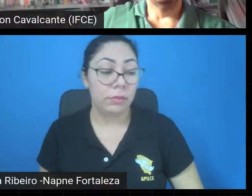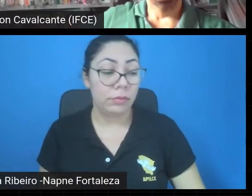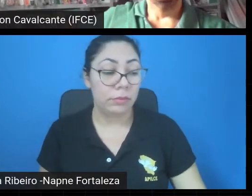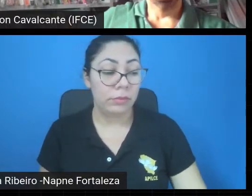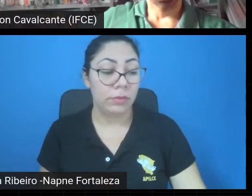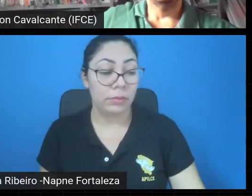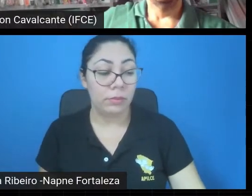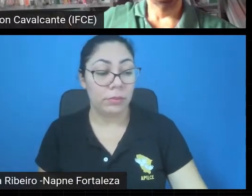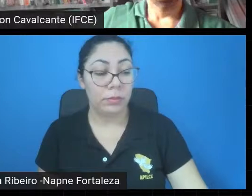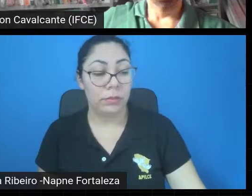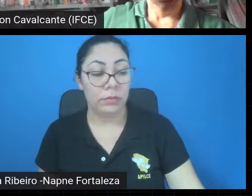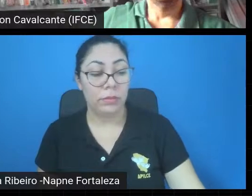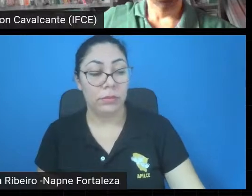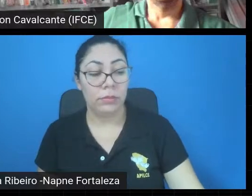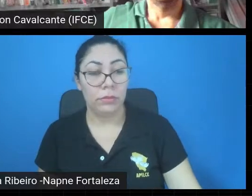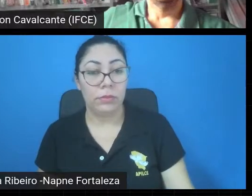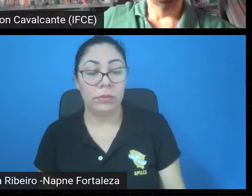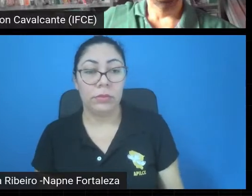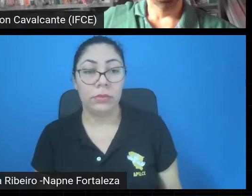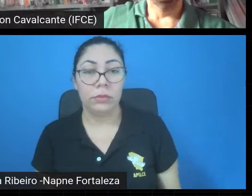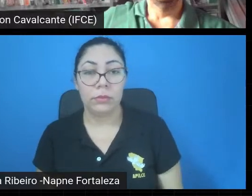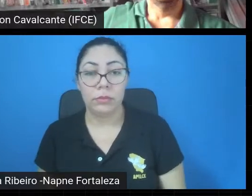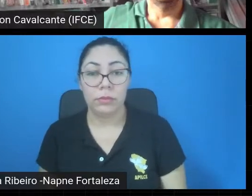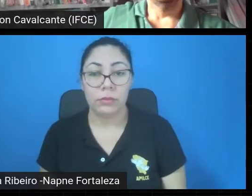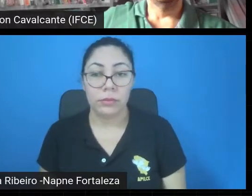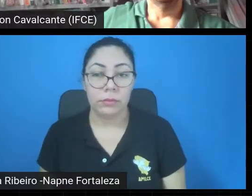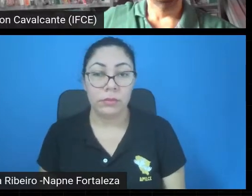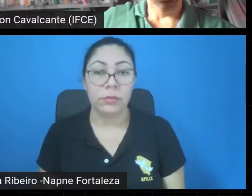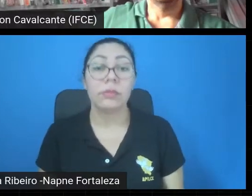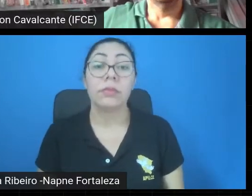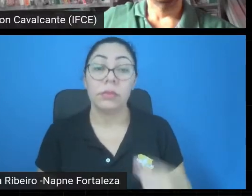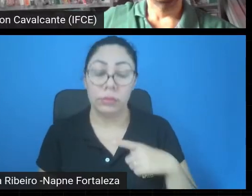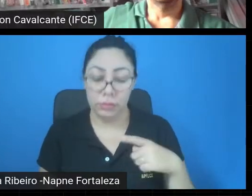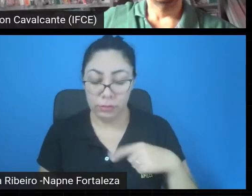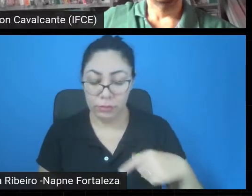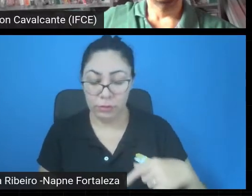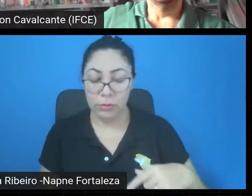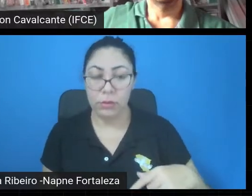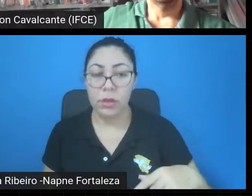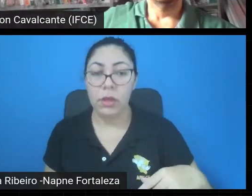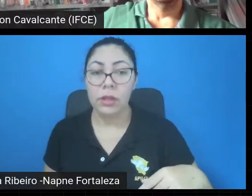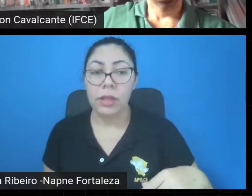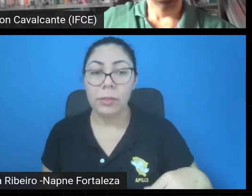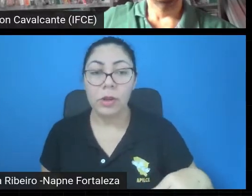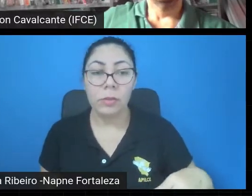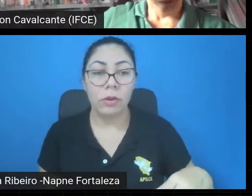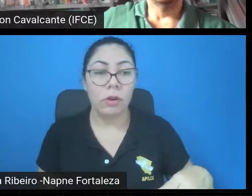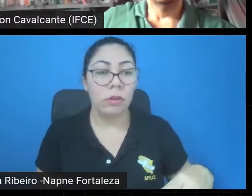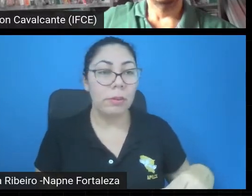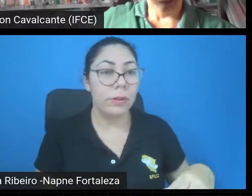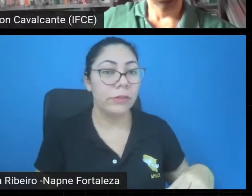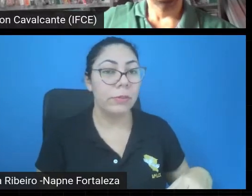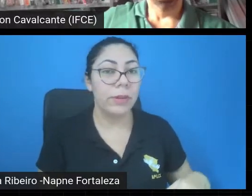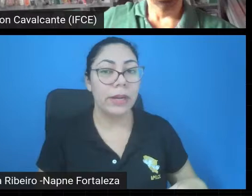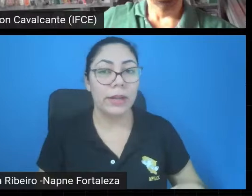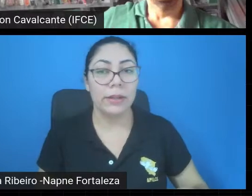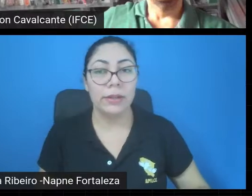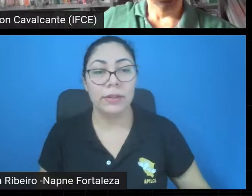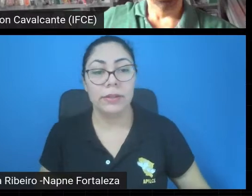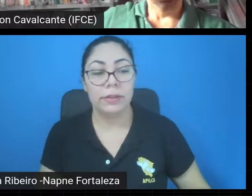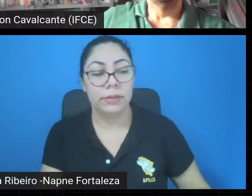Natal, Natal, sim. Fortaleza também já tem um pesquisador que astrofísica, ou seja,